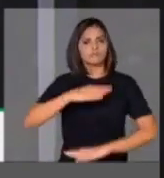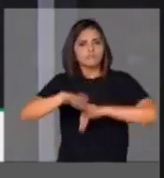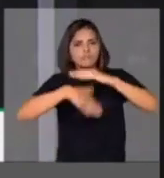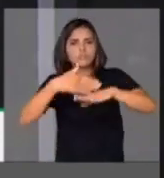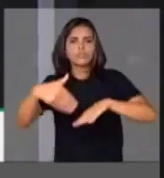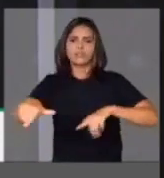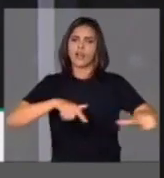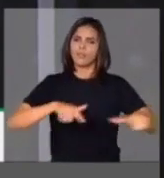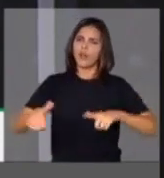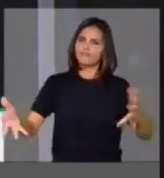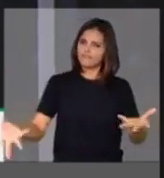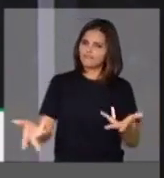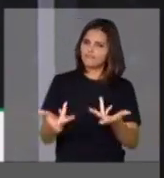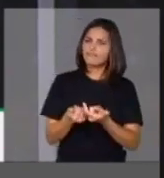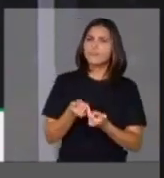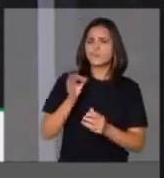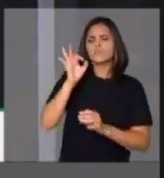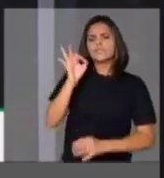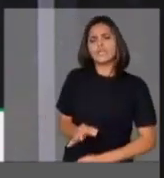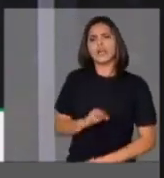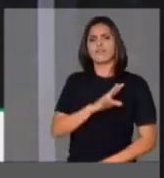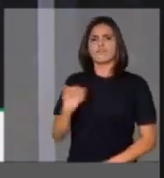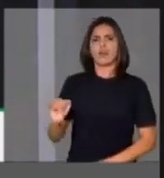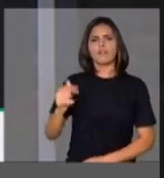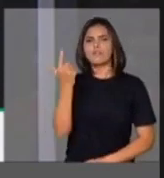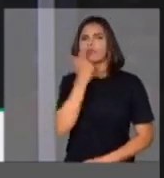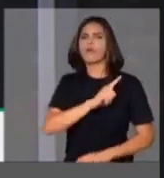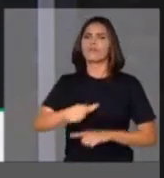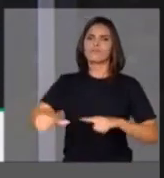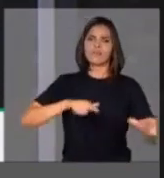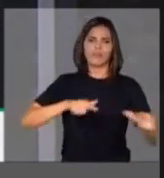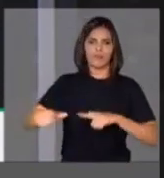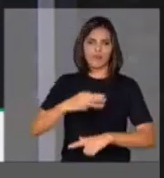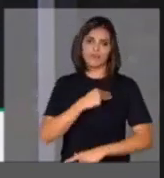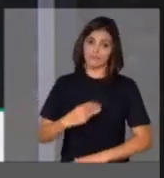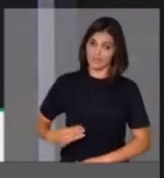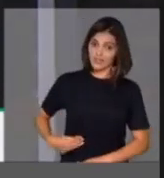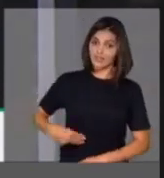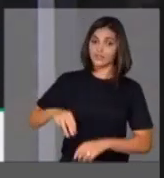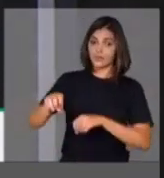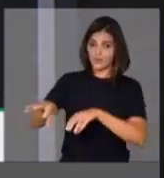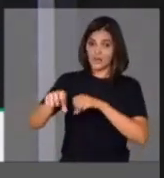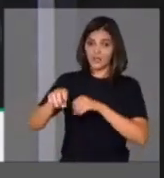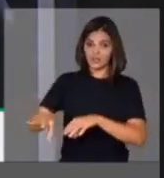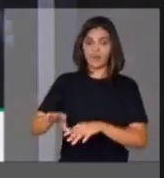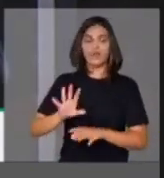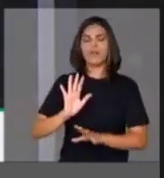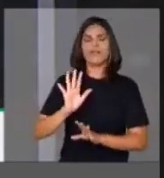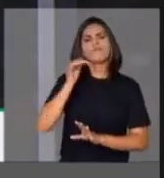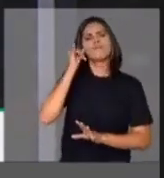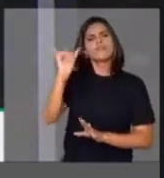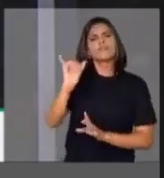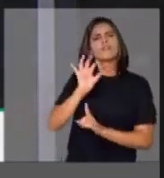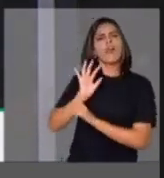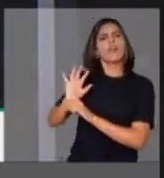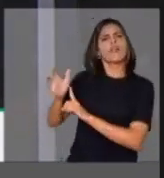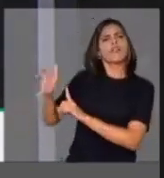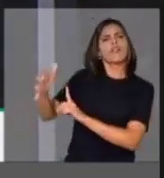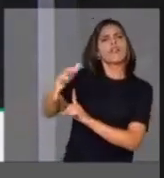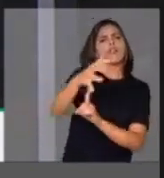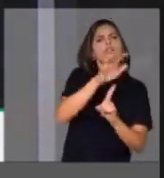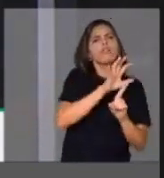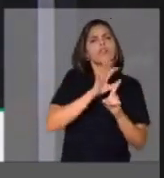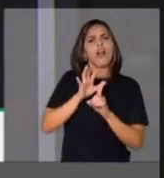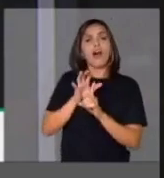o seu belo trabalho, que eu tenho convicção que será feito à frente deste ministério, sem pressões externas. Saiba que aqui terá um exército de